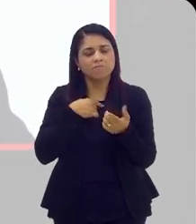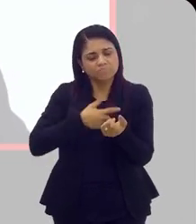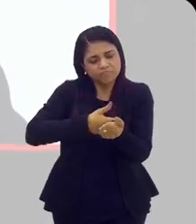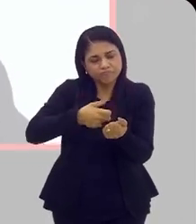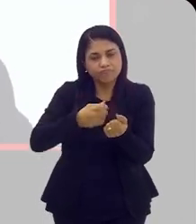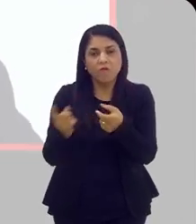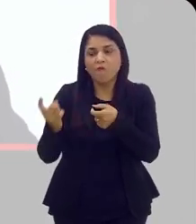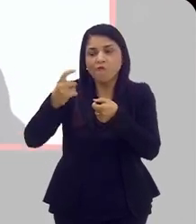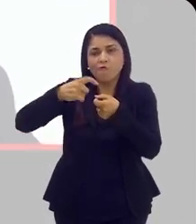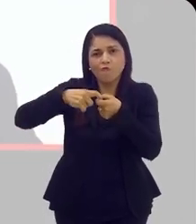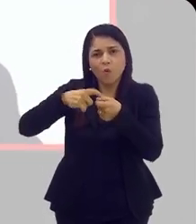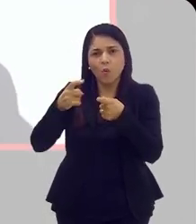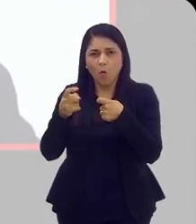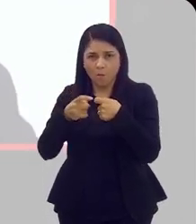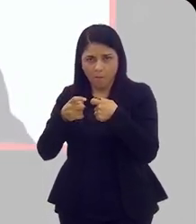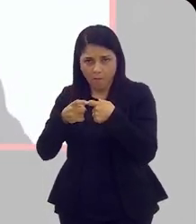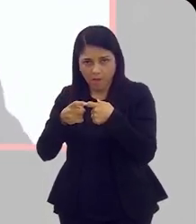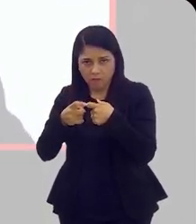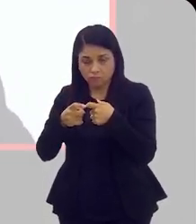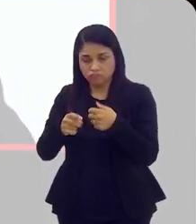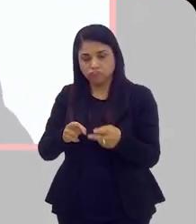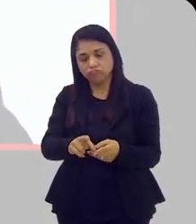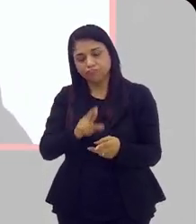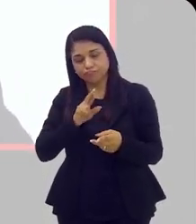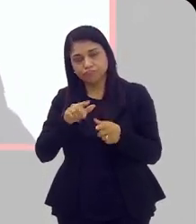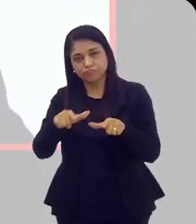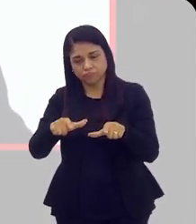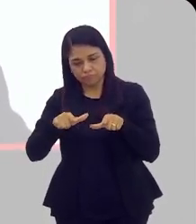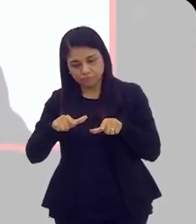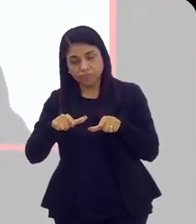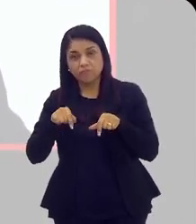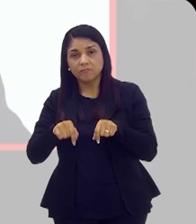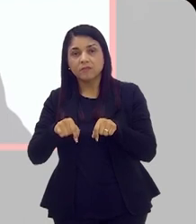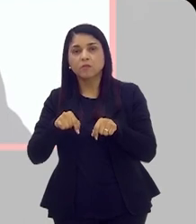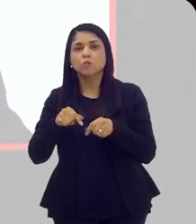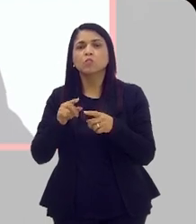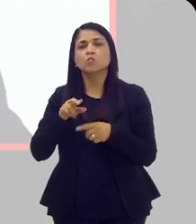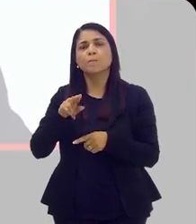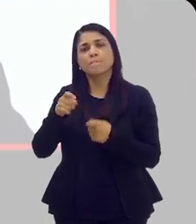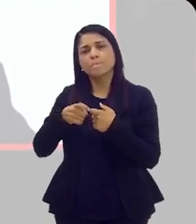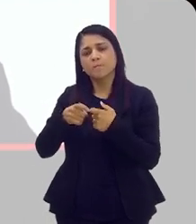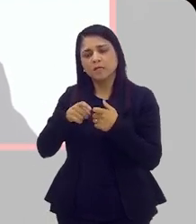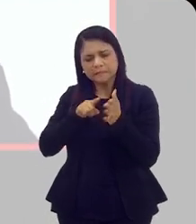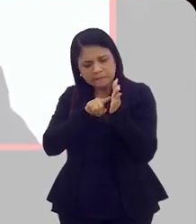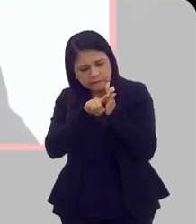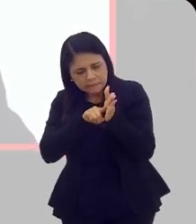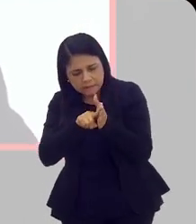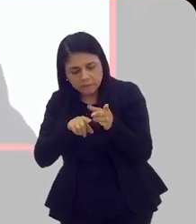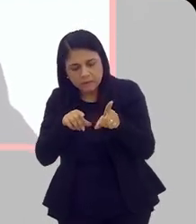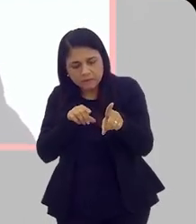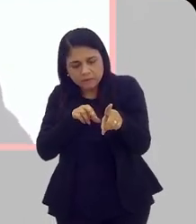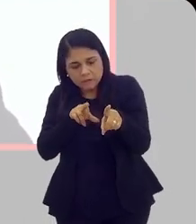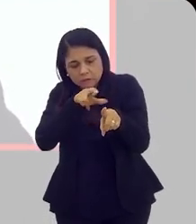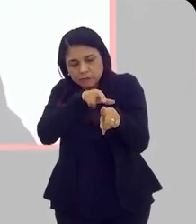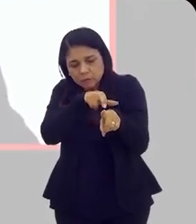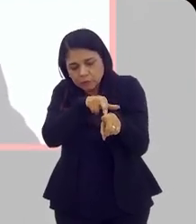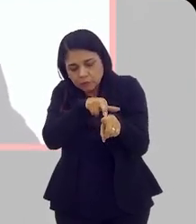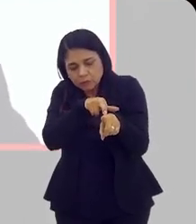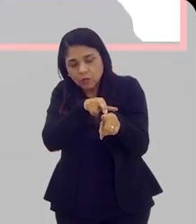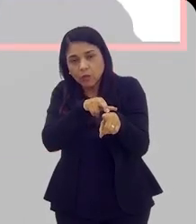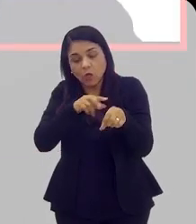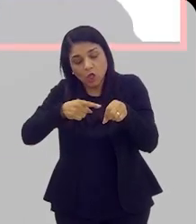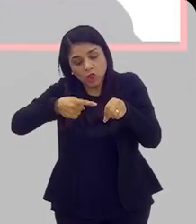exame de sangue, retorna na consulta com esse resultado, e nessa consulta, o urologista vai poder examinar a próstata dele